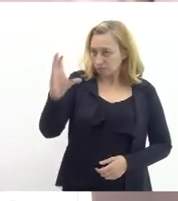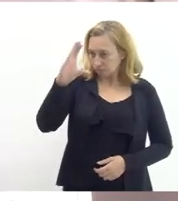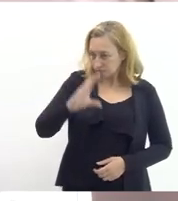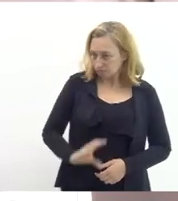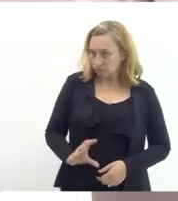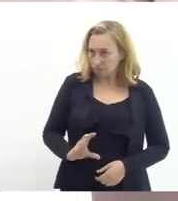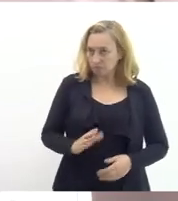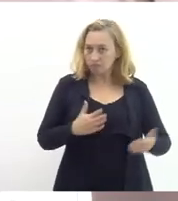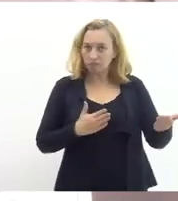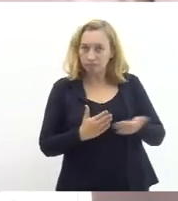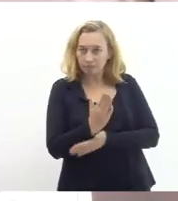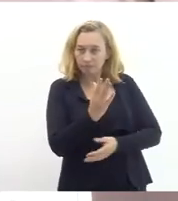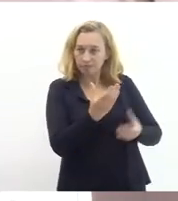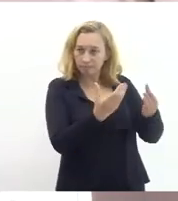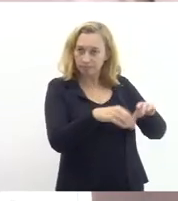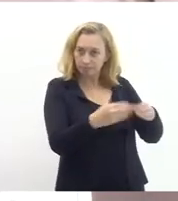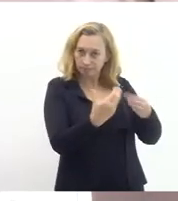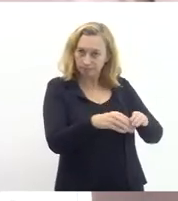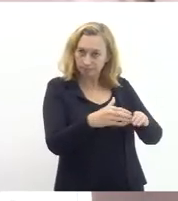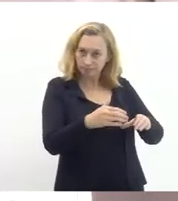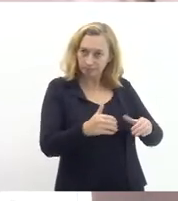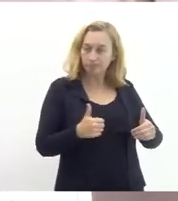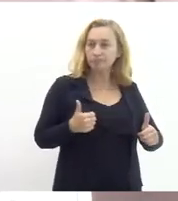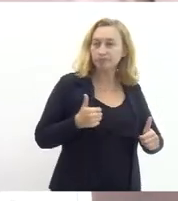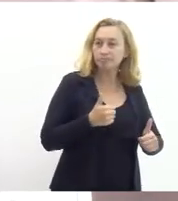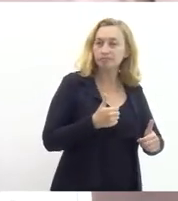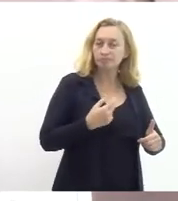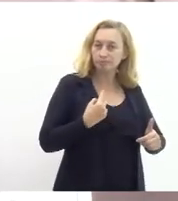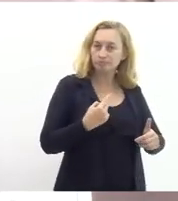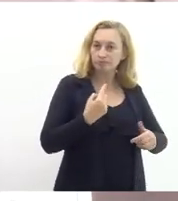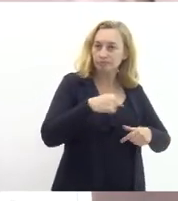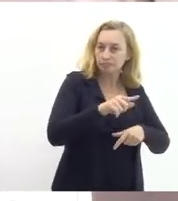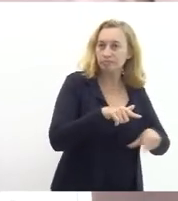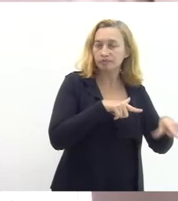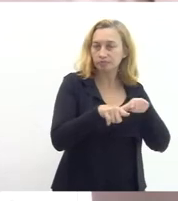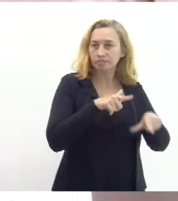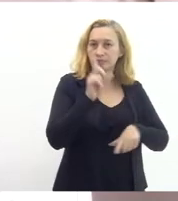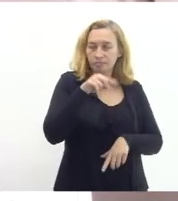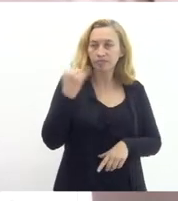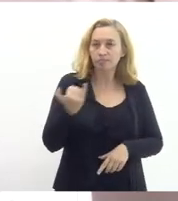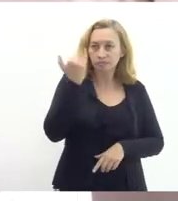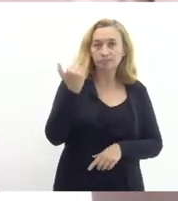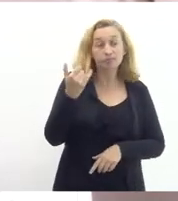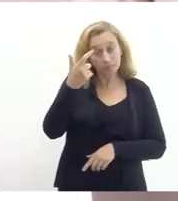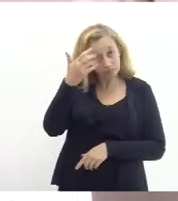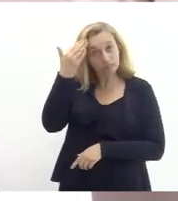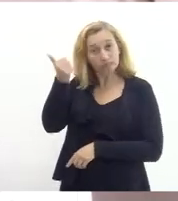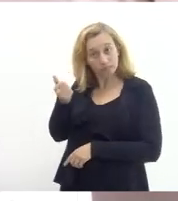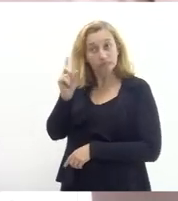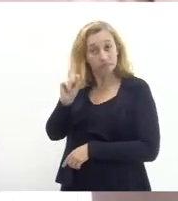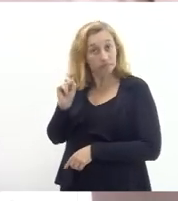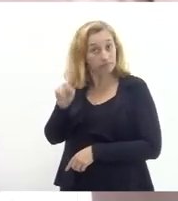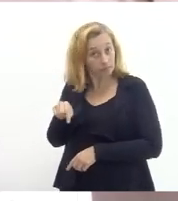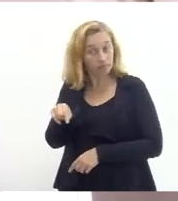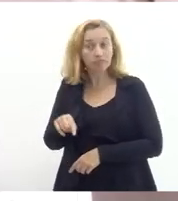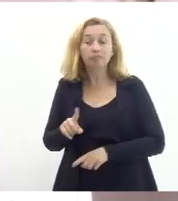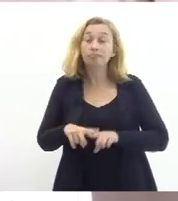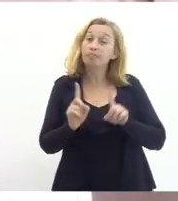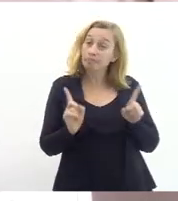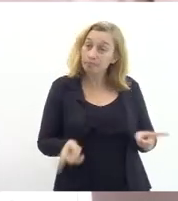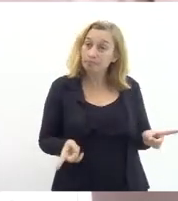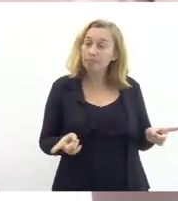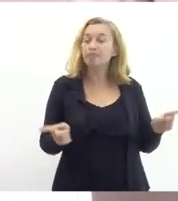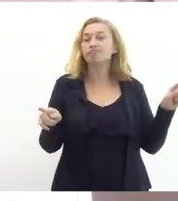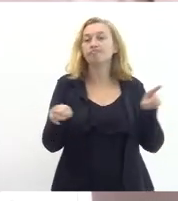concurso público assumir o seu cargo isso é importante sim eu sei muito bem o quanto isso é importante mas